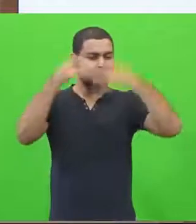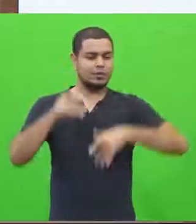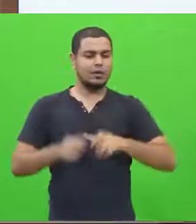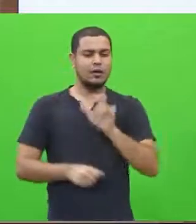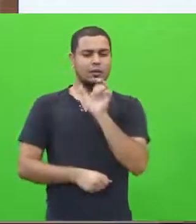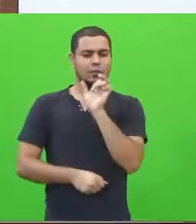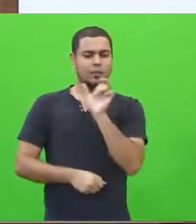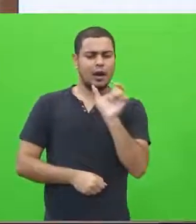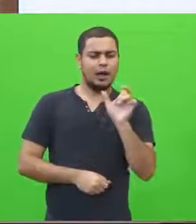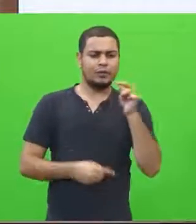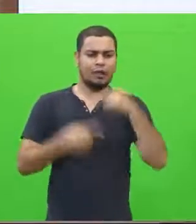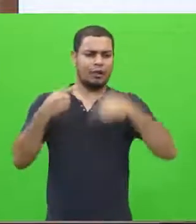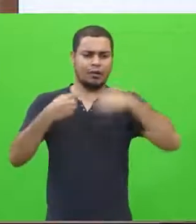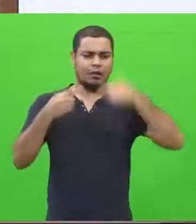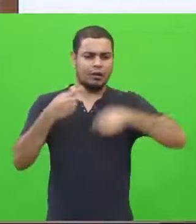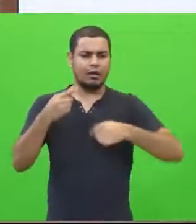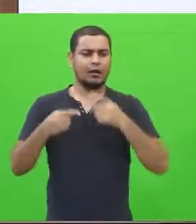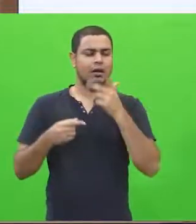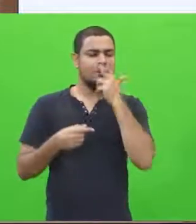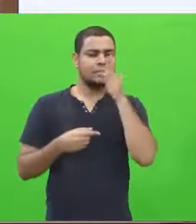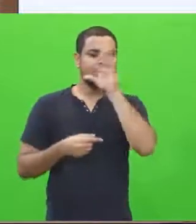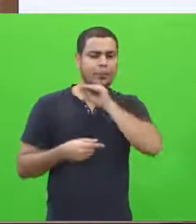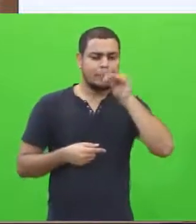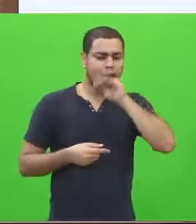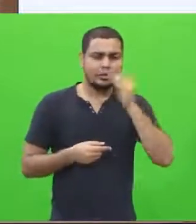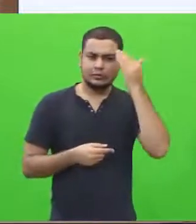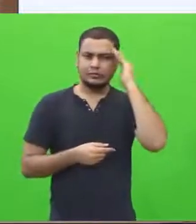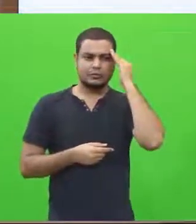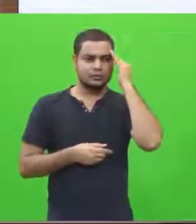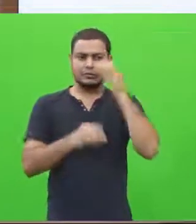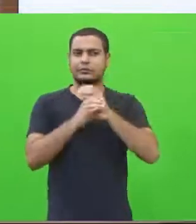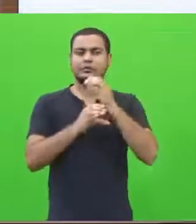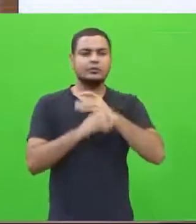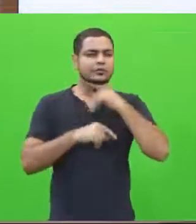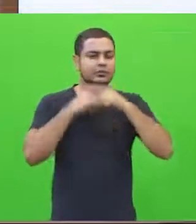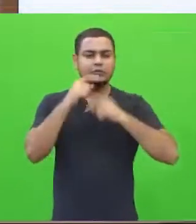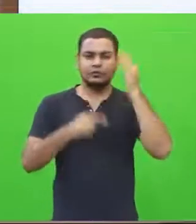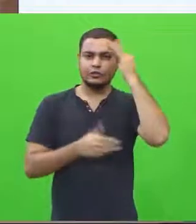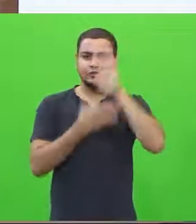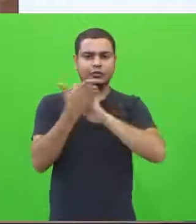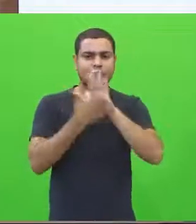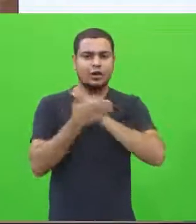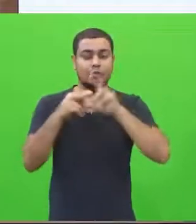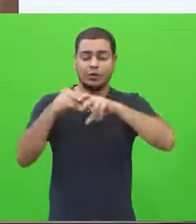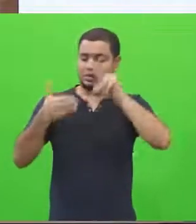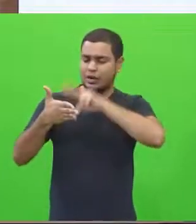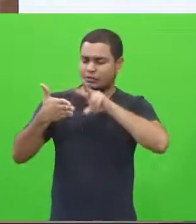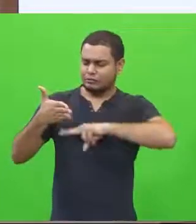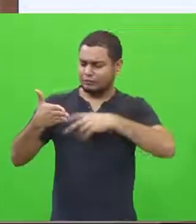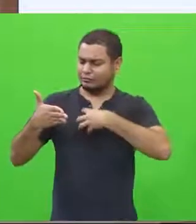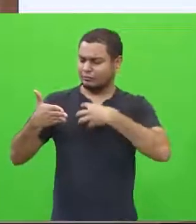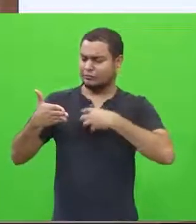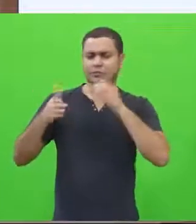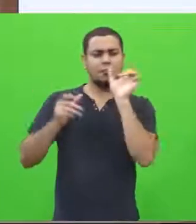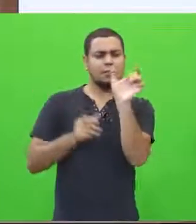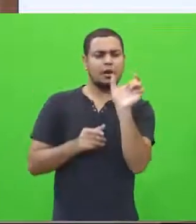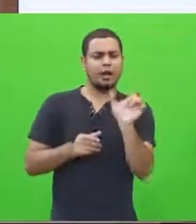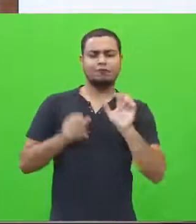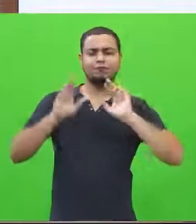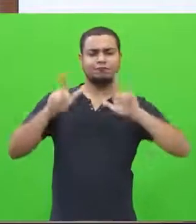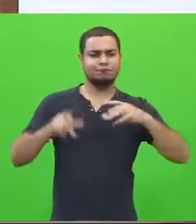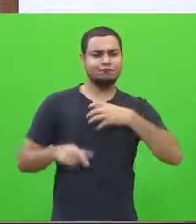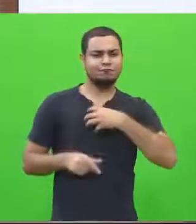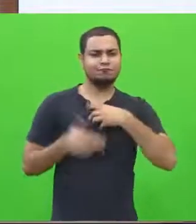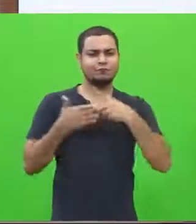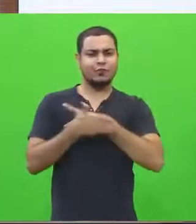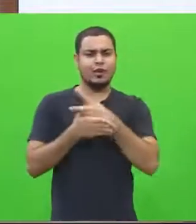ela fez uma leitura corrida, ficou difícil. Até a questão da leitura, ela fica difícil. Por quê? Porque não foi observada